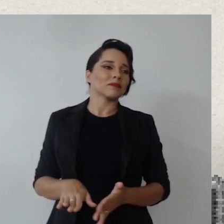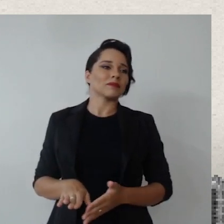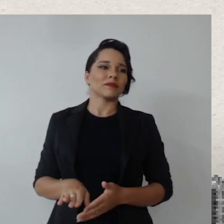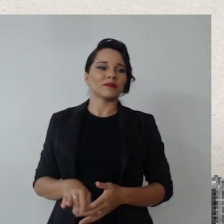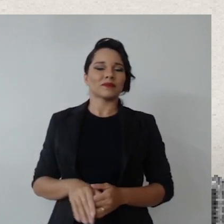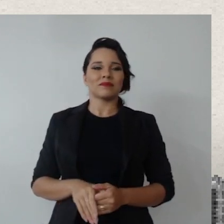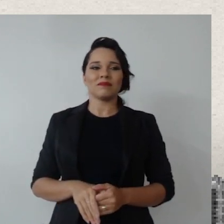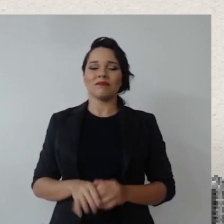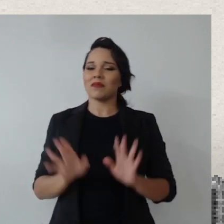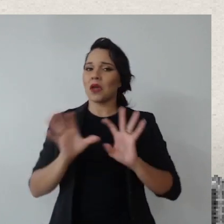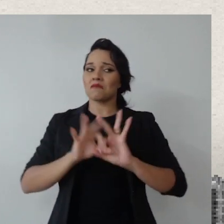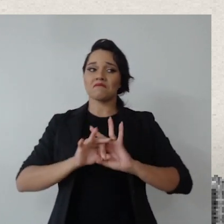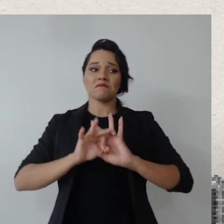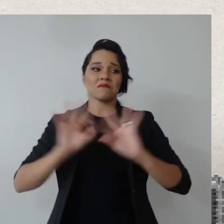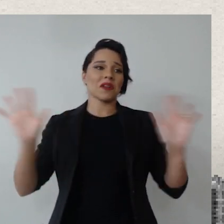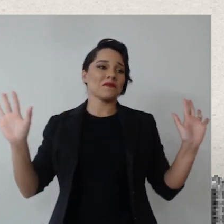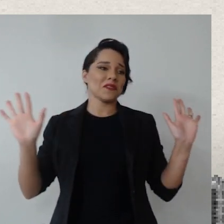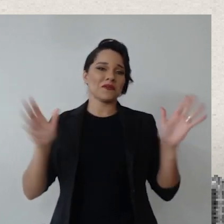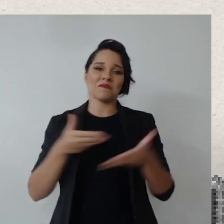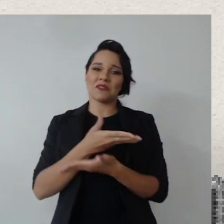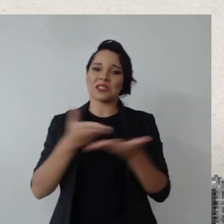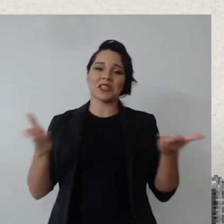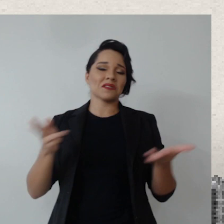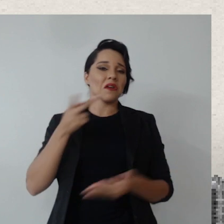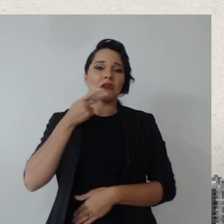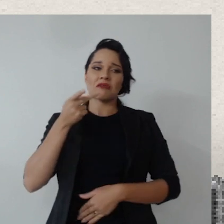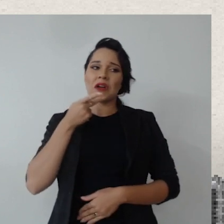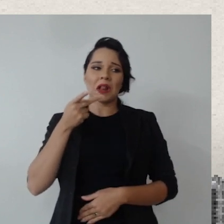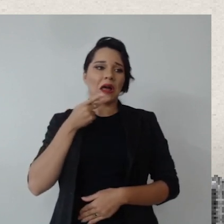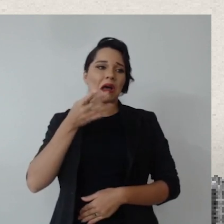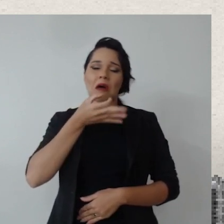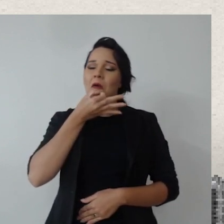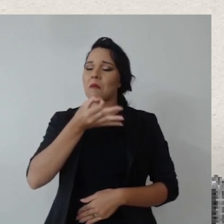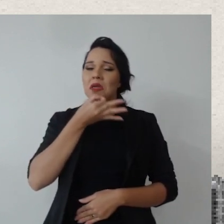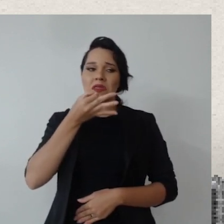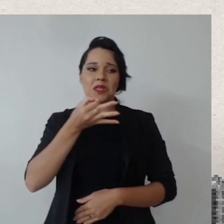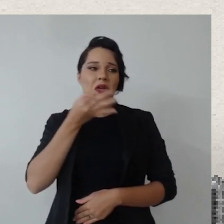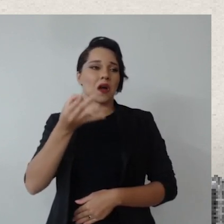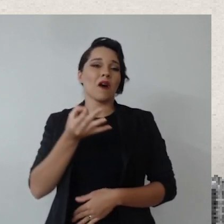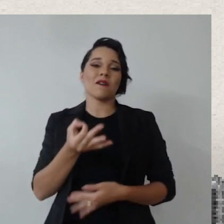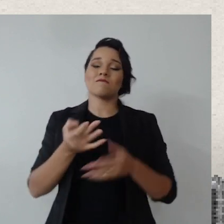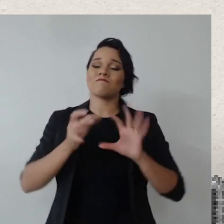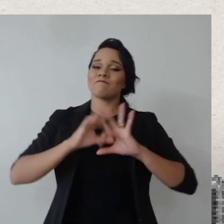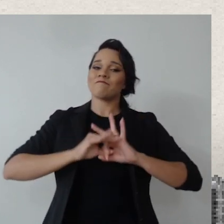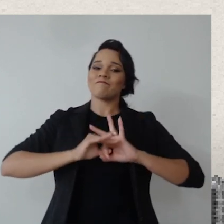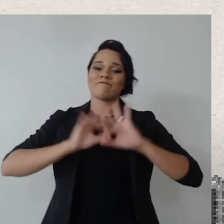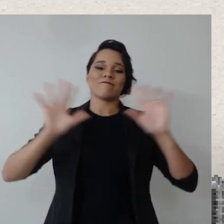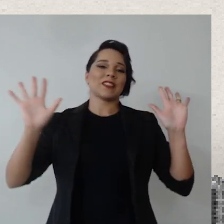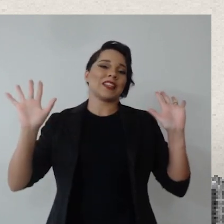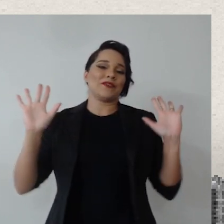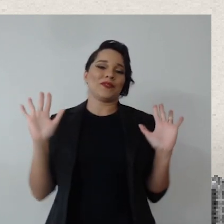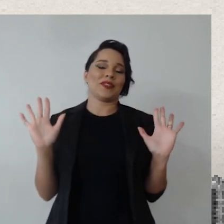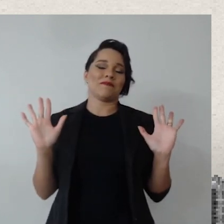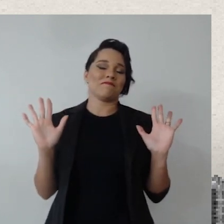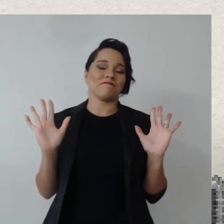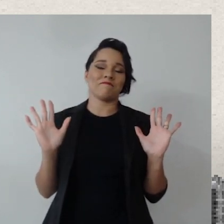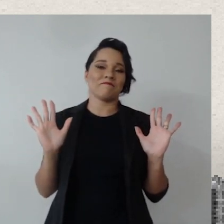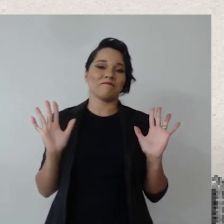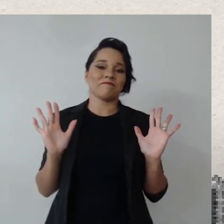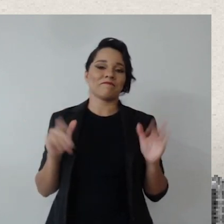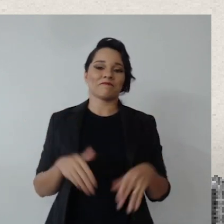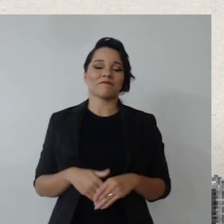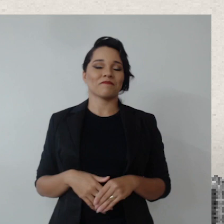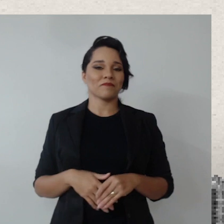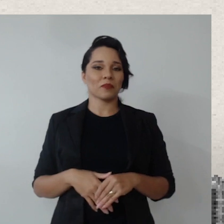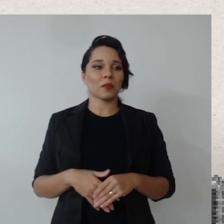tá franqueada a palavra para que vocês possam participar, para que vocês possam também contribuir com as